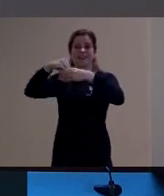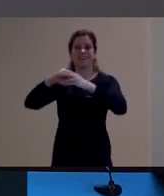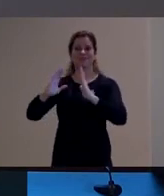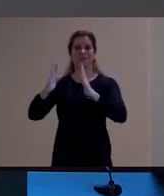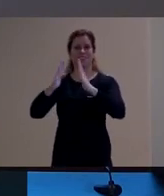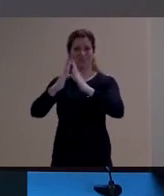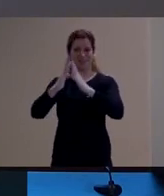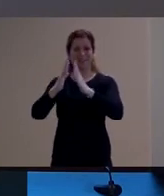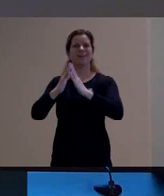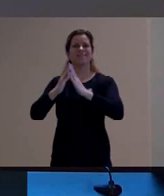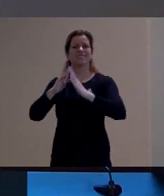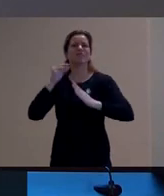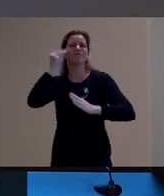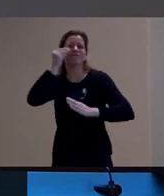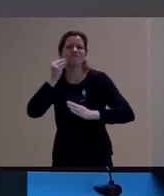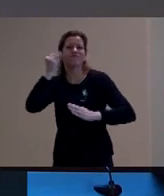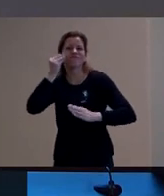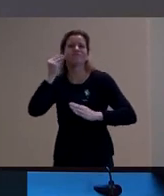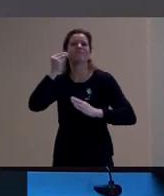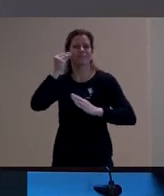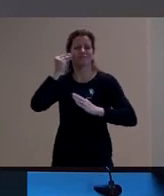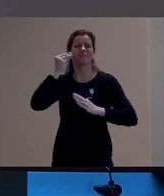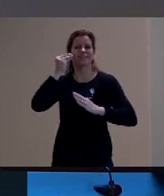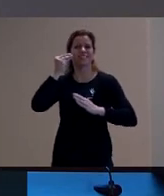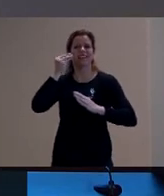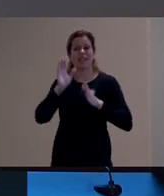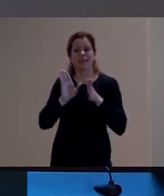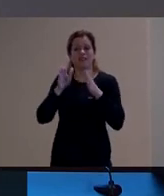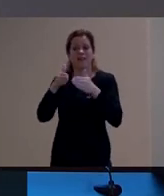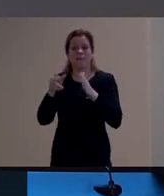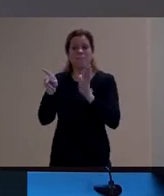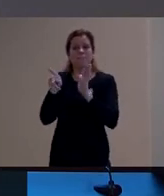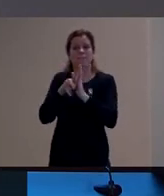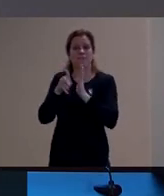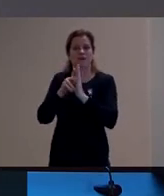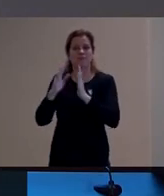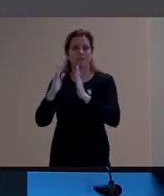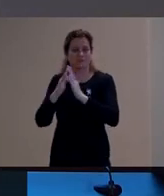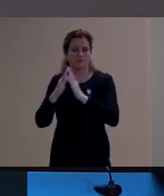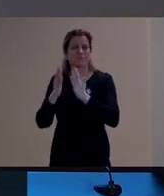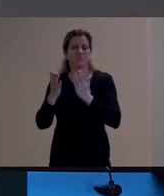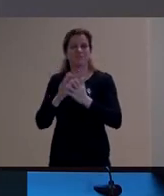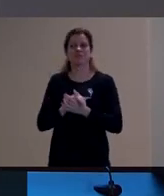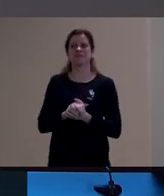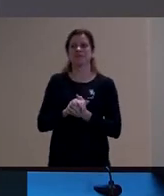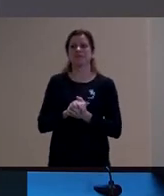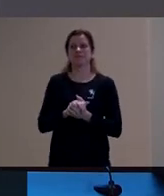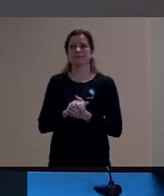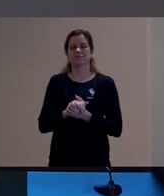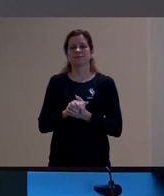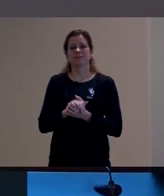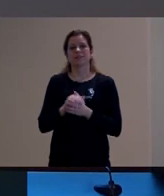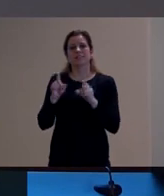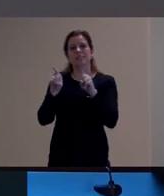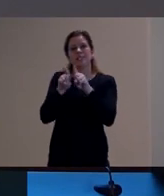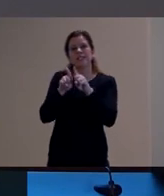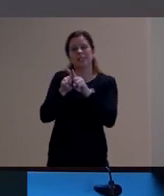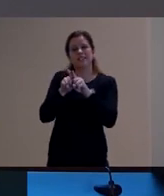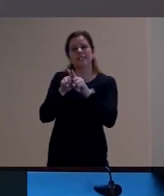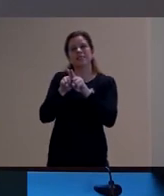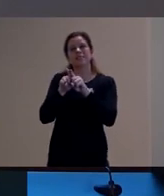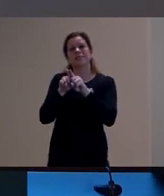a experiência específica do Benjamin então não só